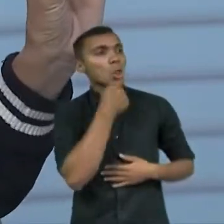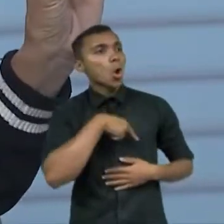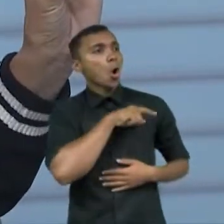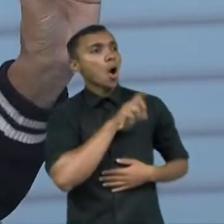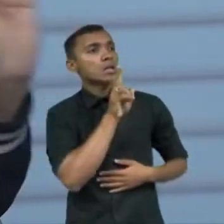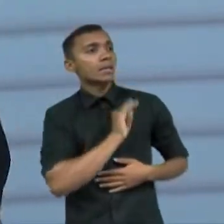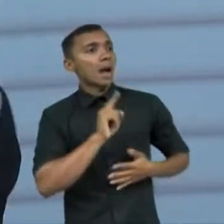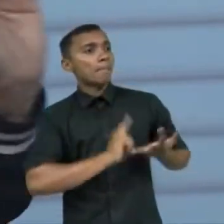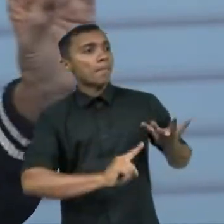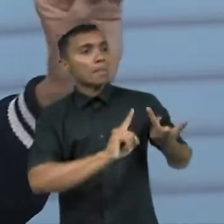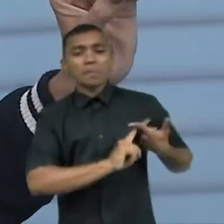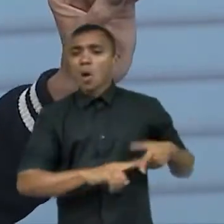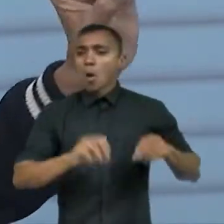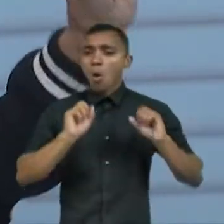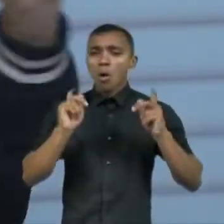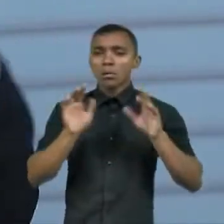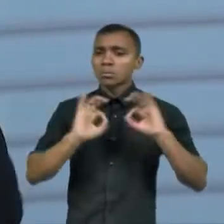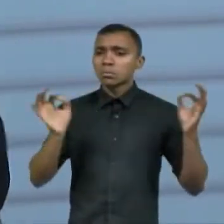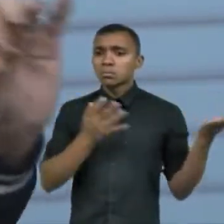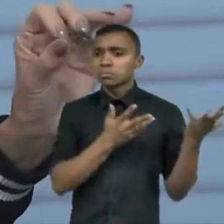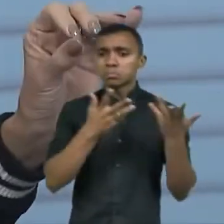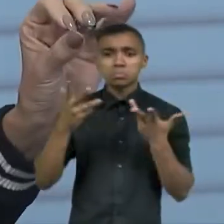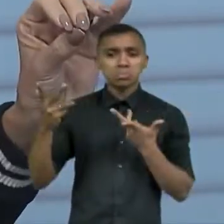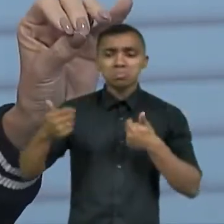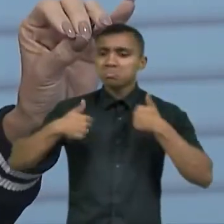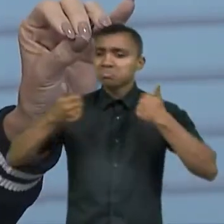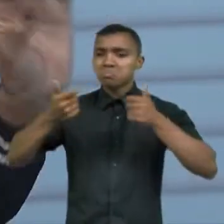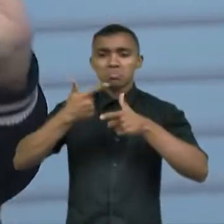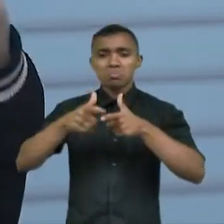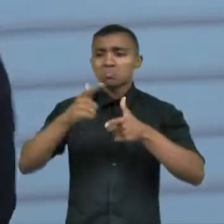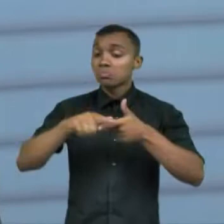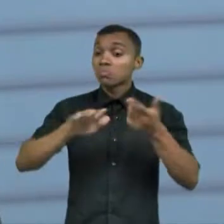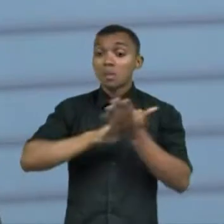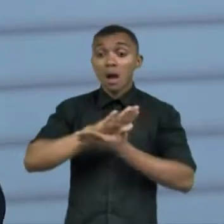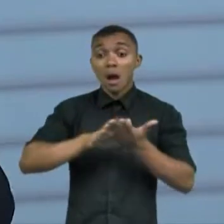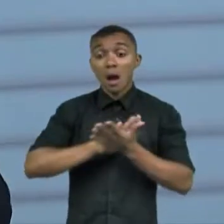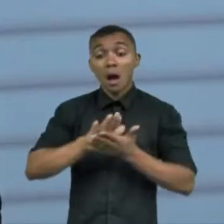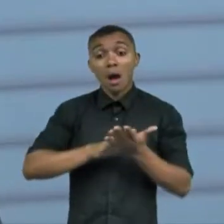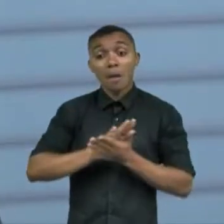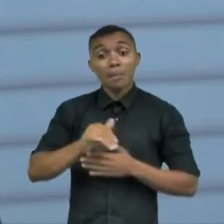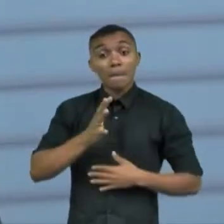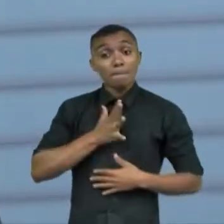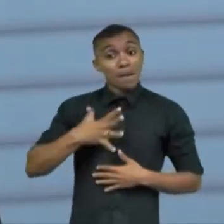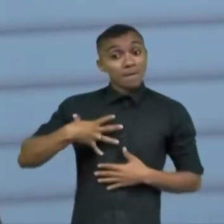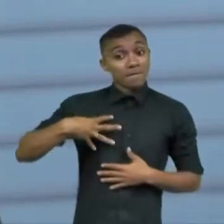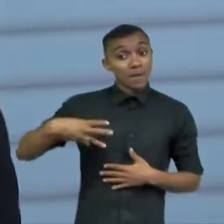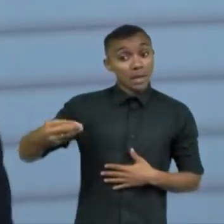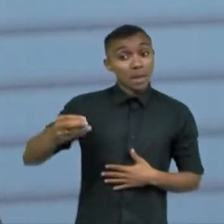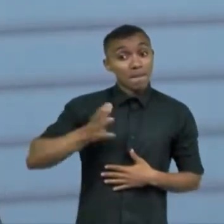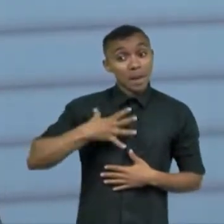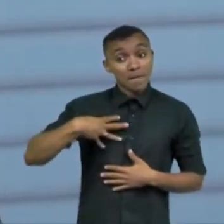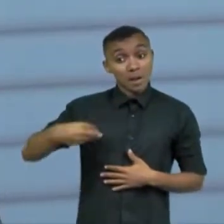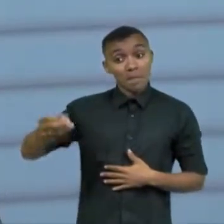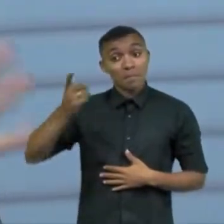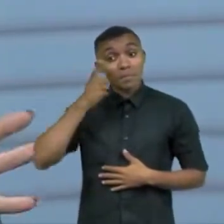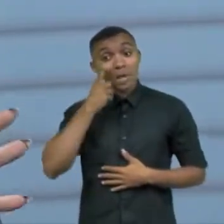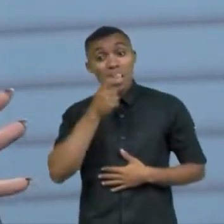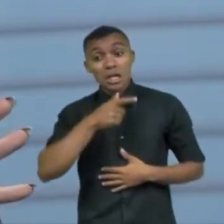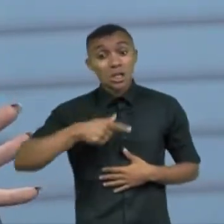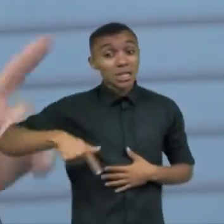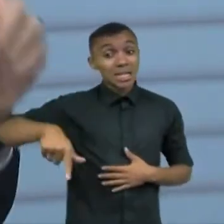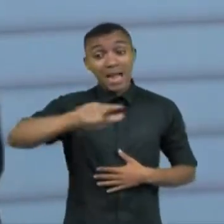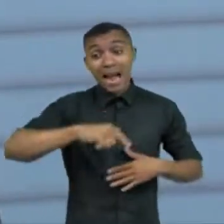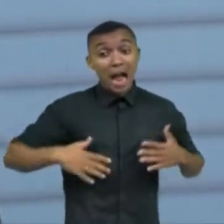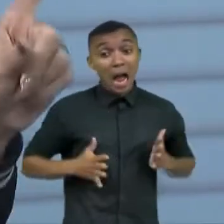certo a rotina dele está tranquila está seguindo como deve seguir eu estou falando da minha filha os autistas são todos